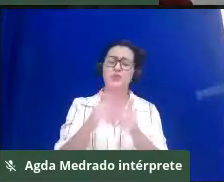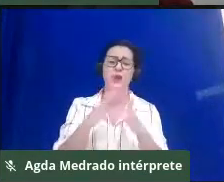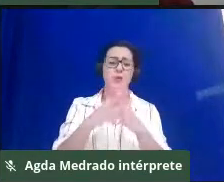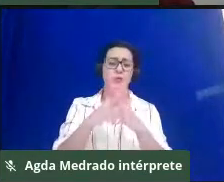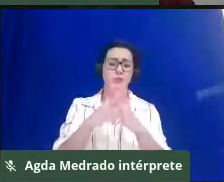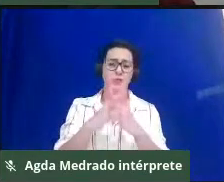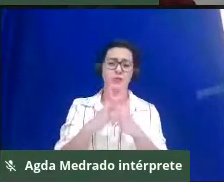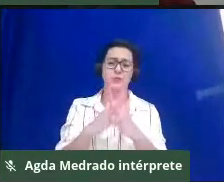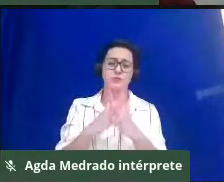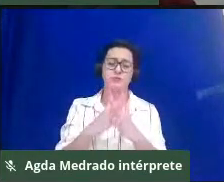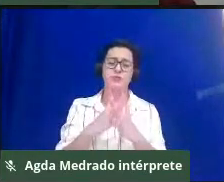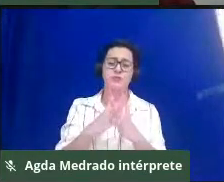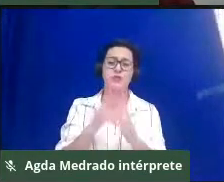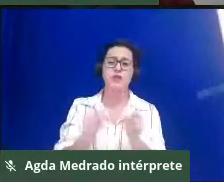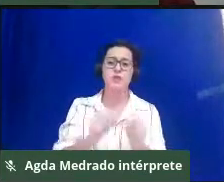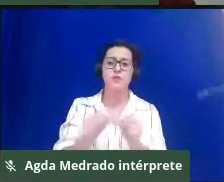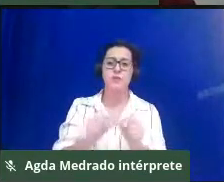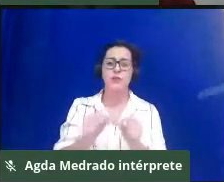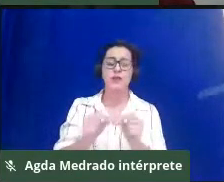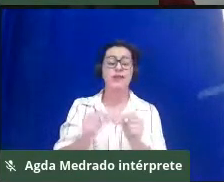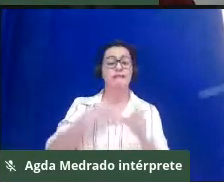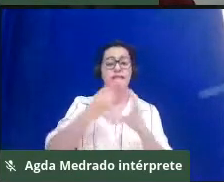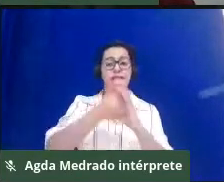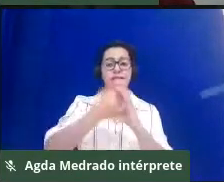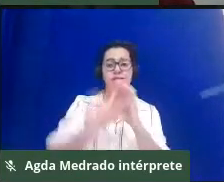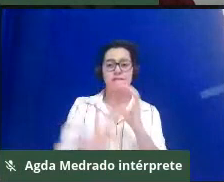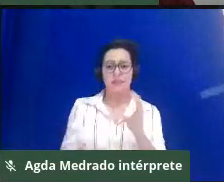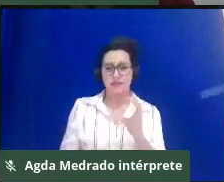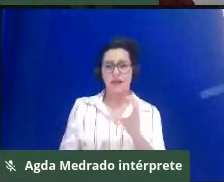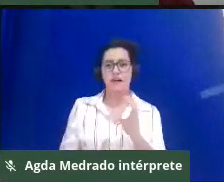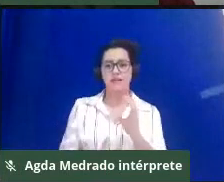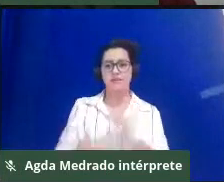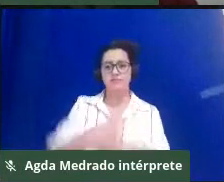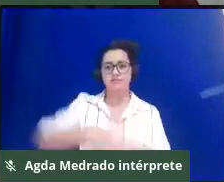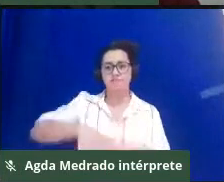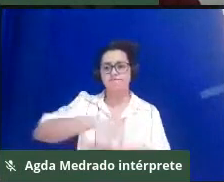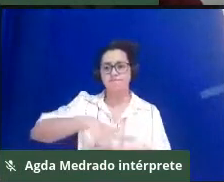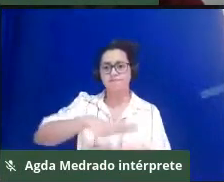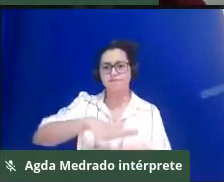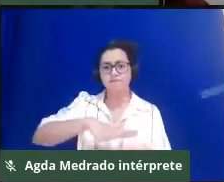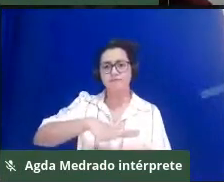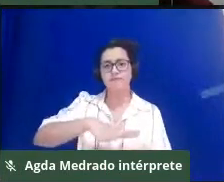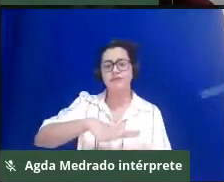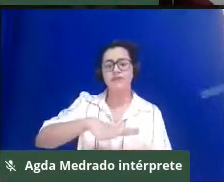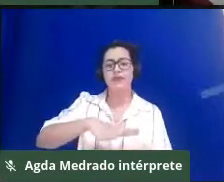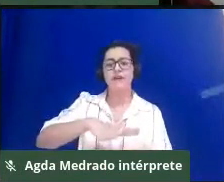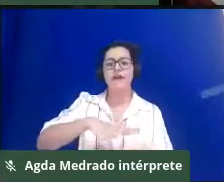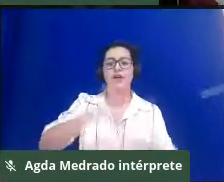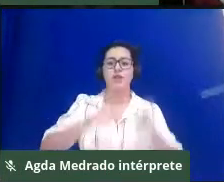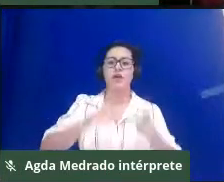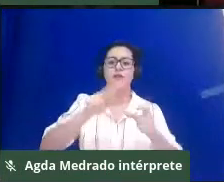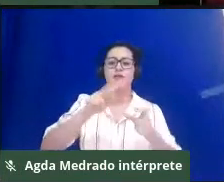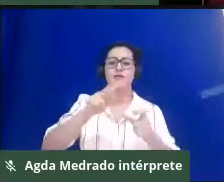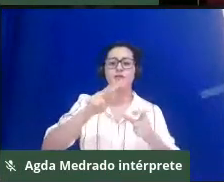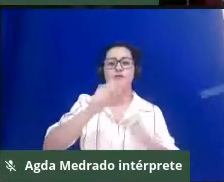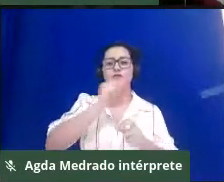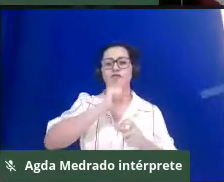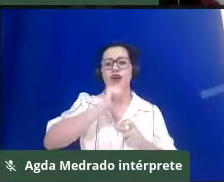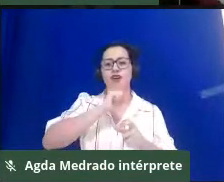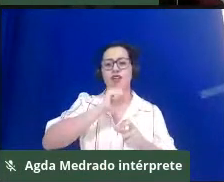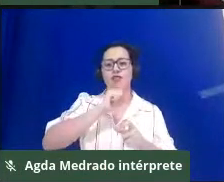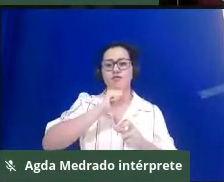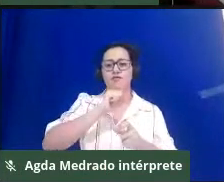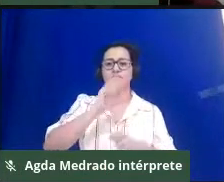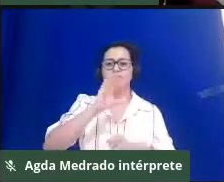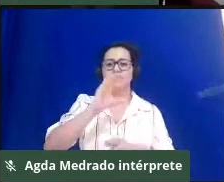na concentração do território do Velho Chico e com fazendeiros locais. Do ponto de vista da